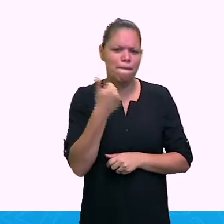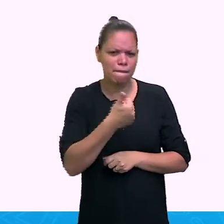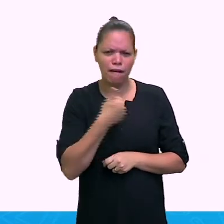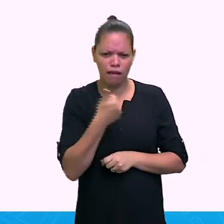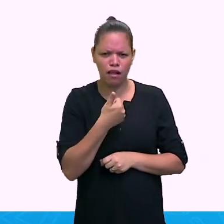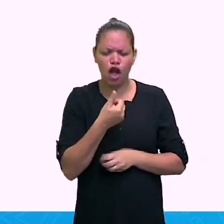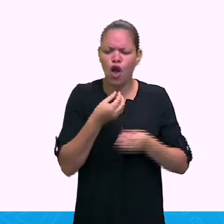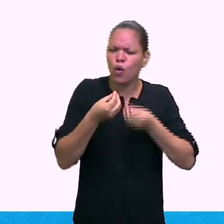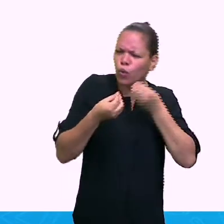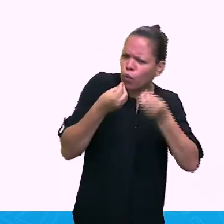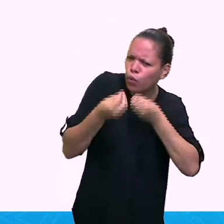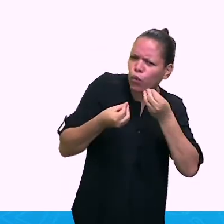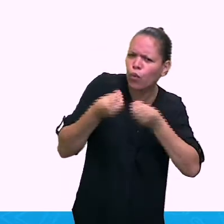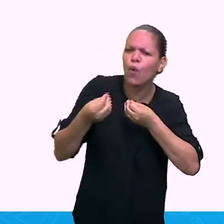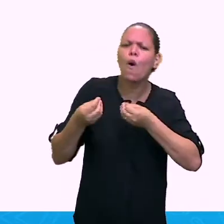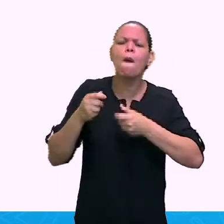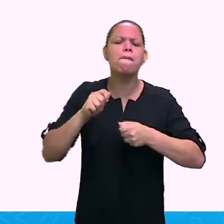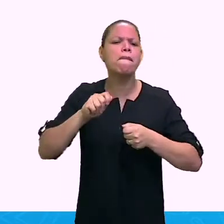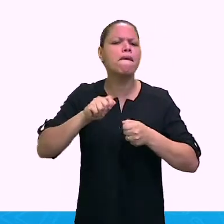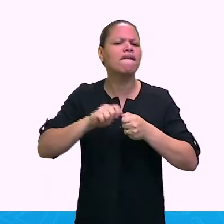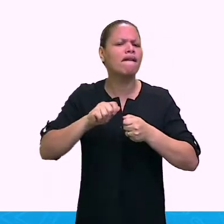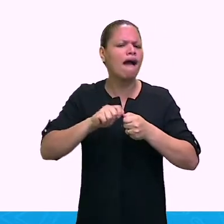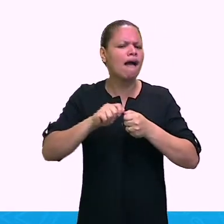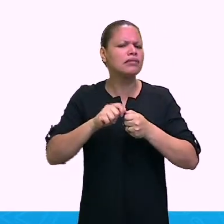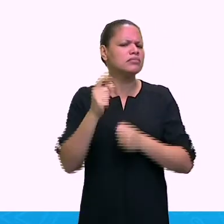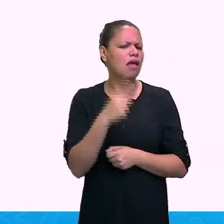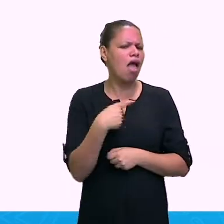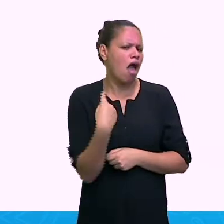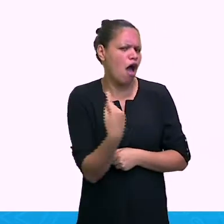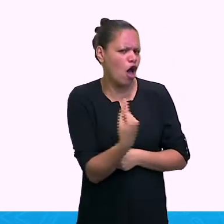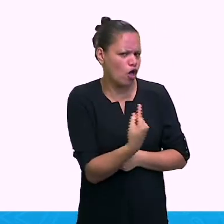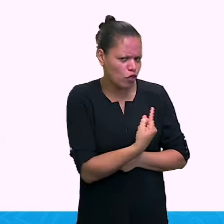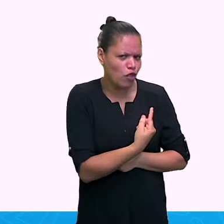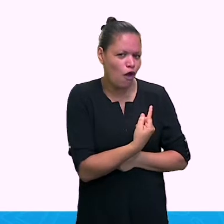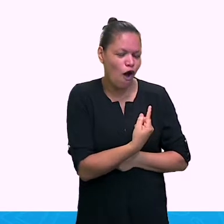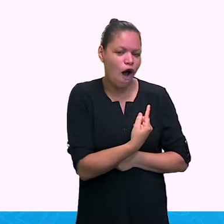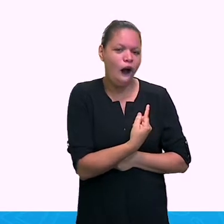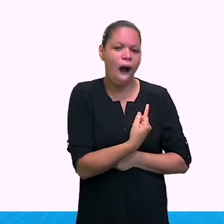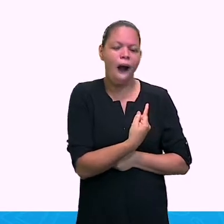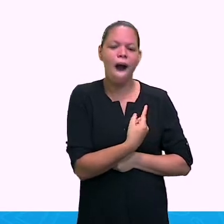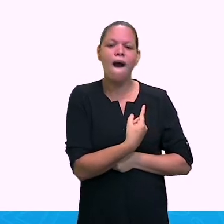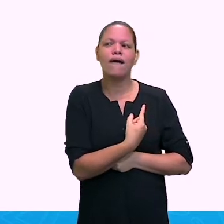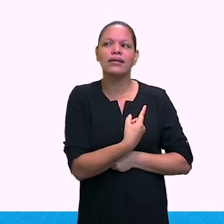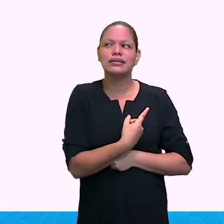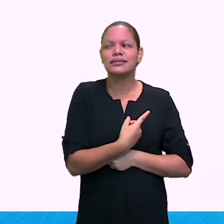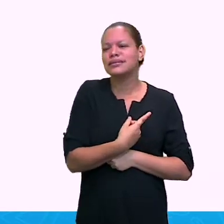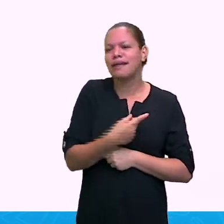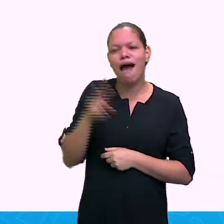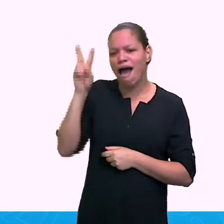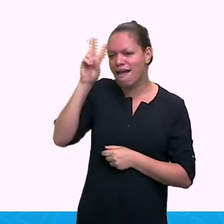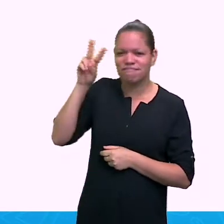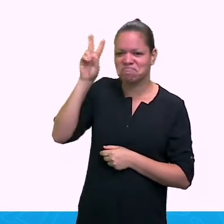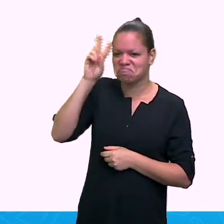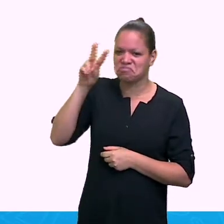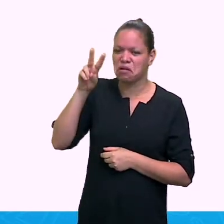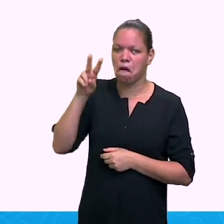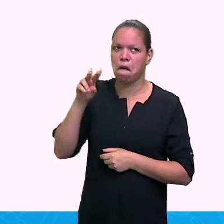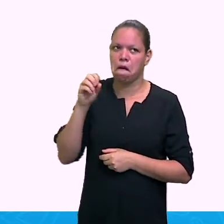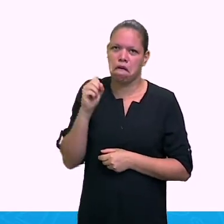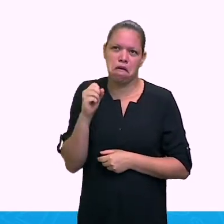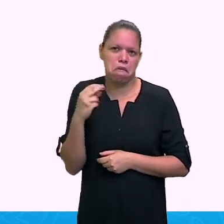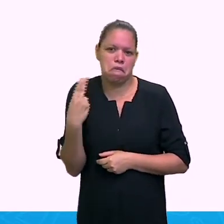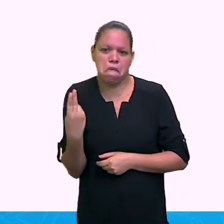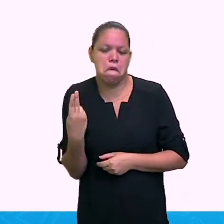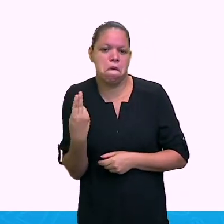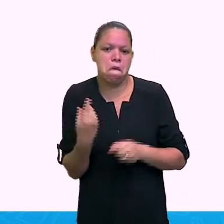faremos para poder produzir as nossas biografias ou, no caso, se eu quiser ajudar um colega ou